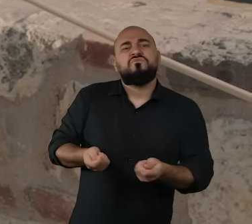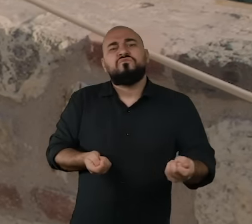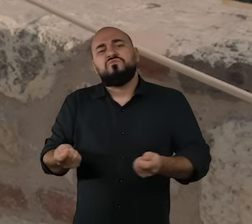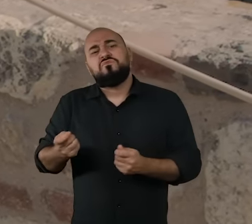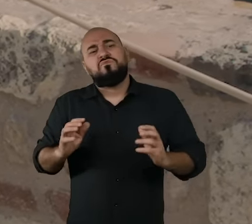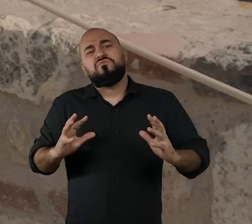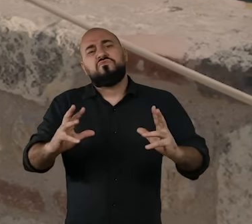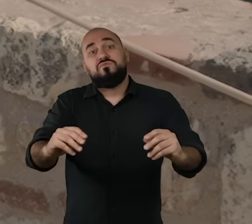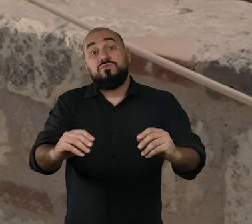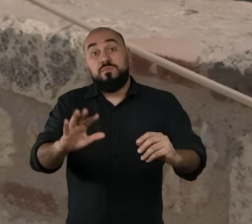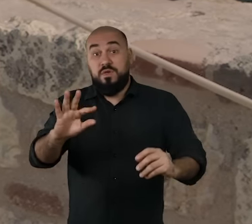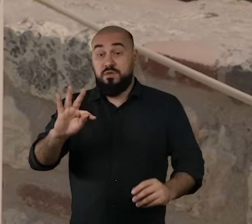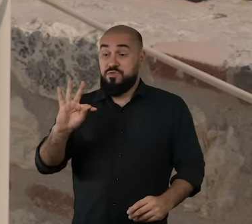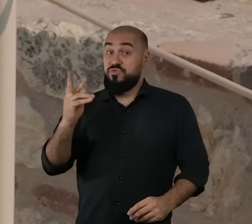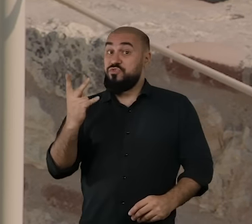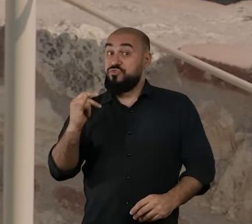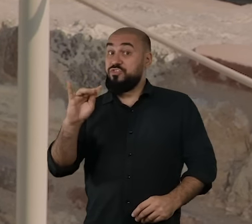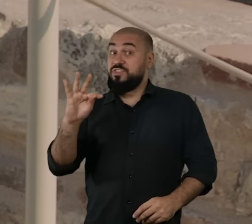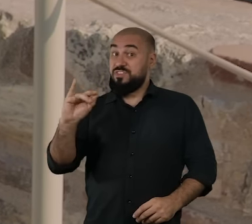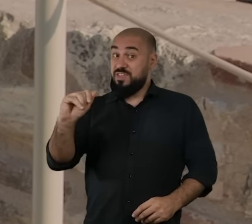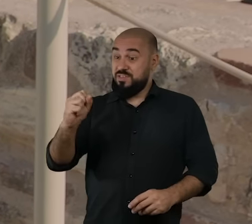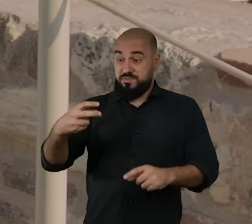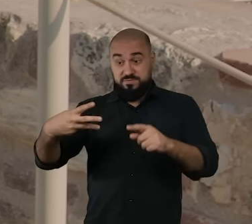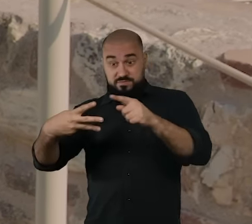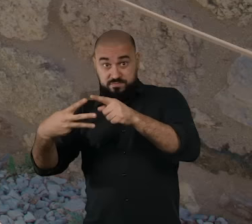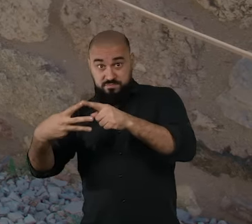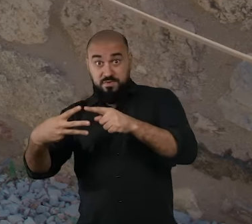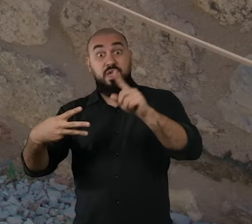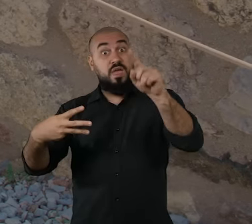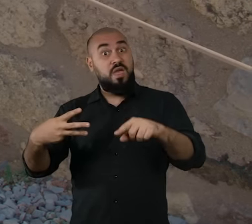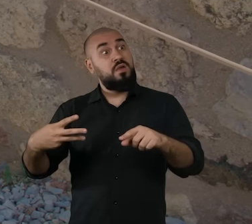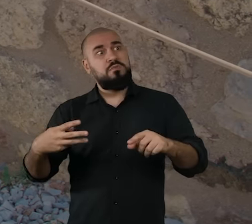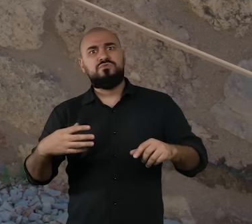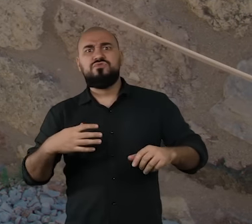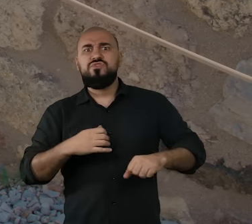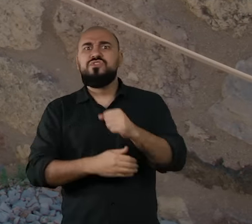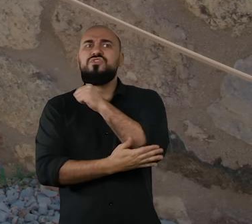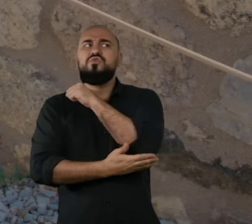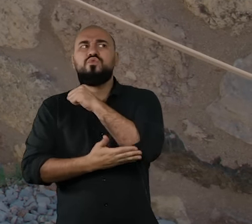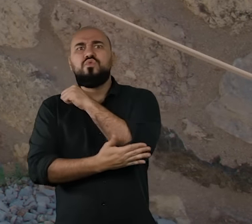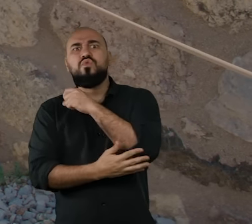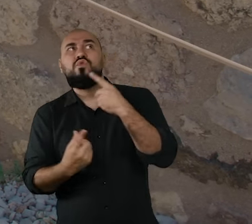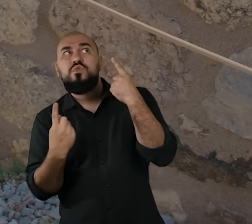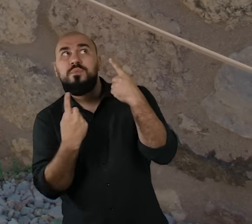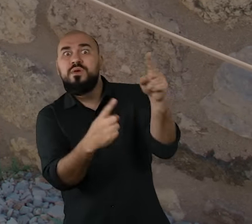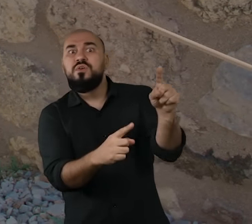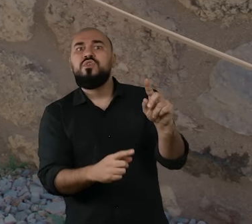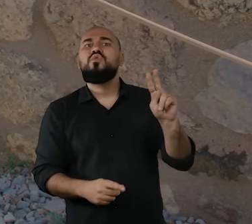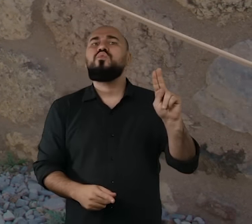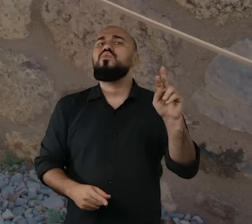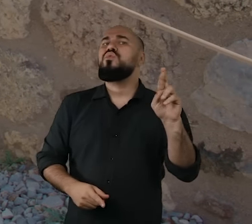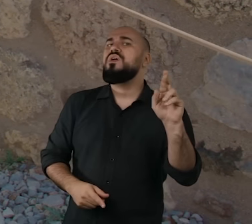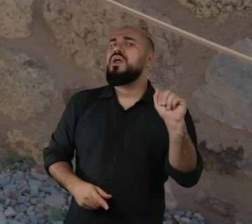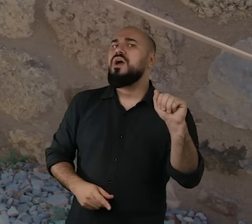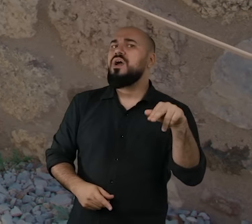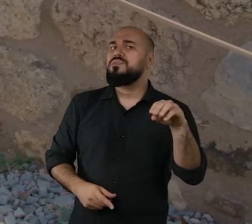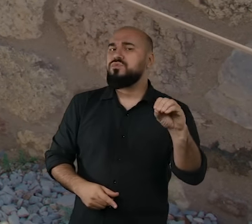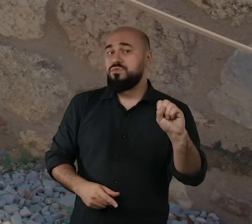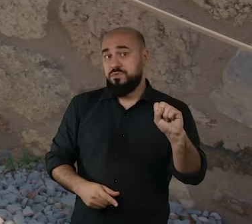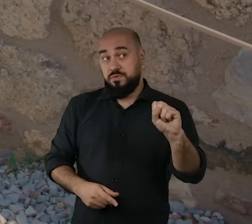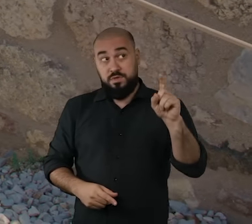os Titãs causaram muito ciúme em Uranus. O que é que Uranus fez? Para impedir que os seus filhos